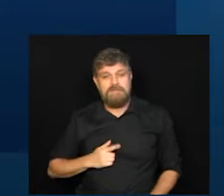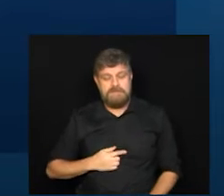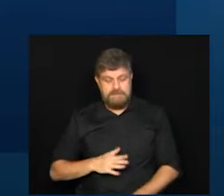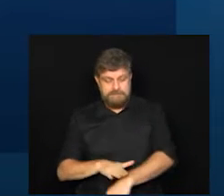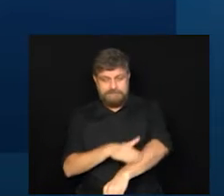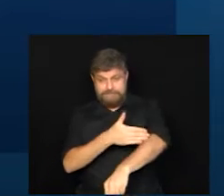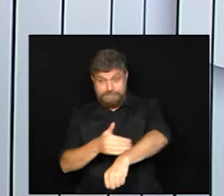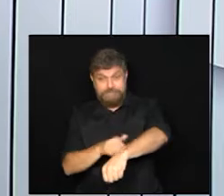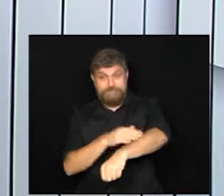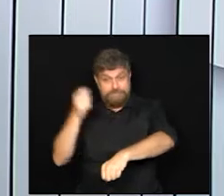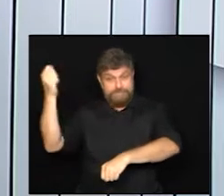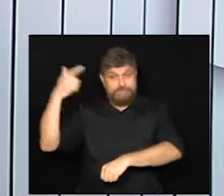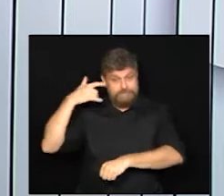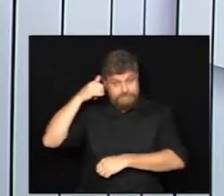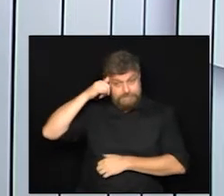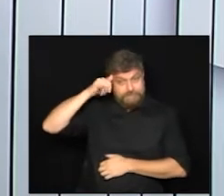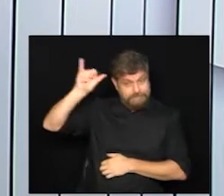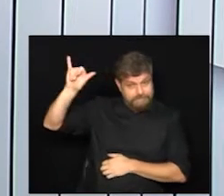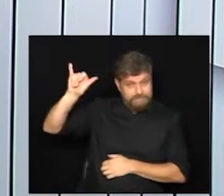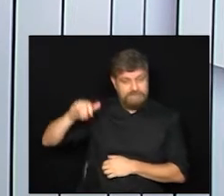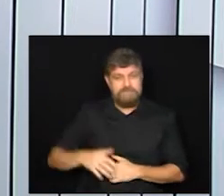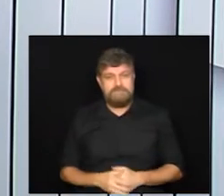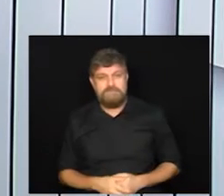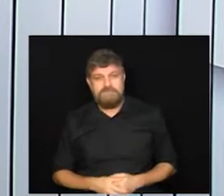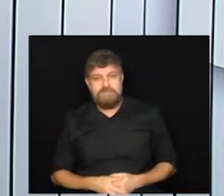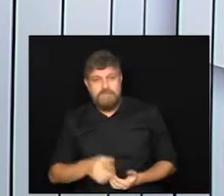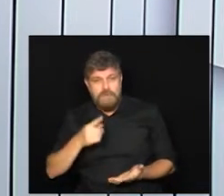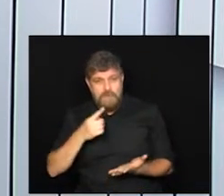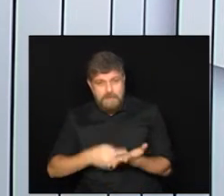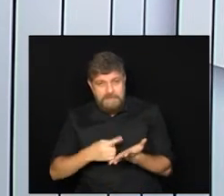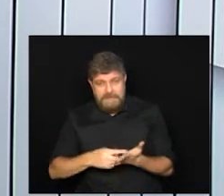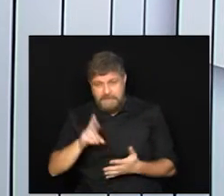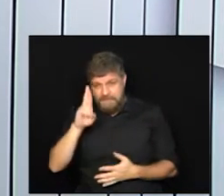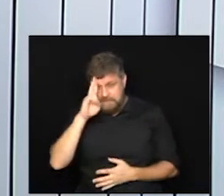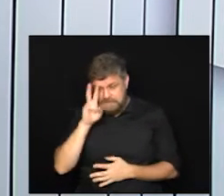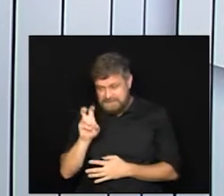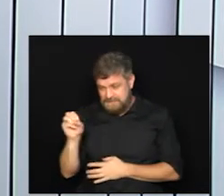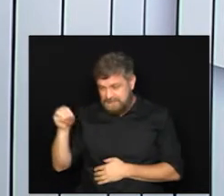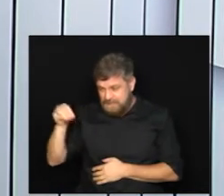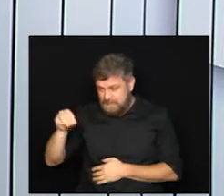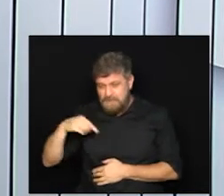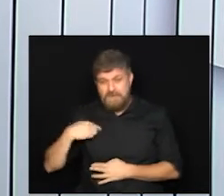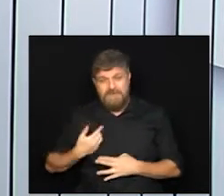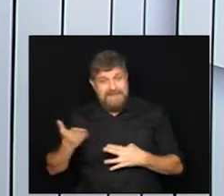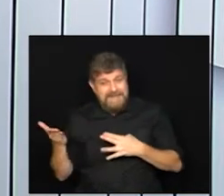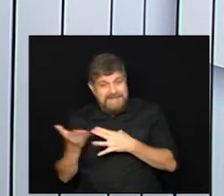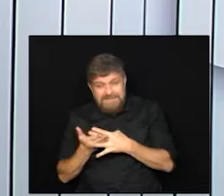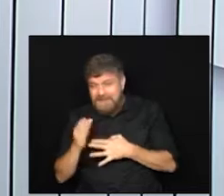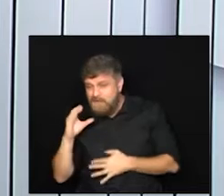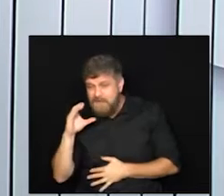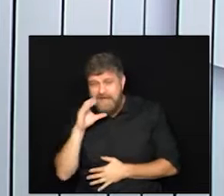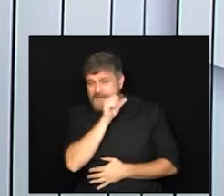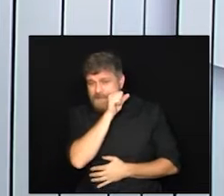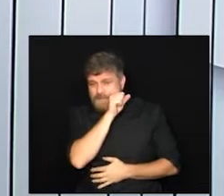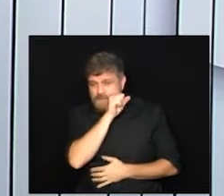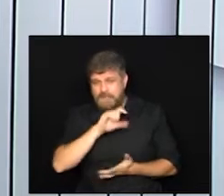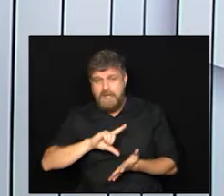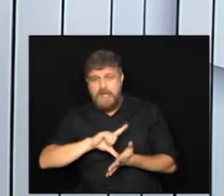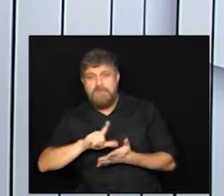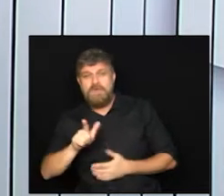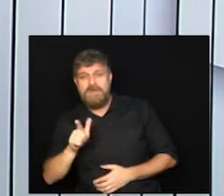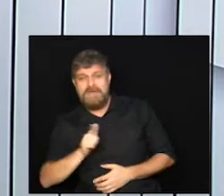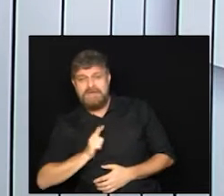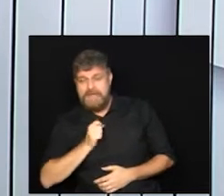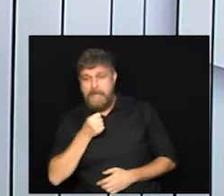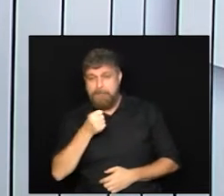filtro solar vamos fazer o seguinte agora meio dia e cinquenta a gente vai fazer um rápido intervalo e na volta